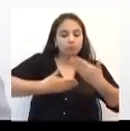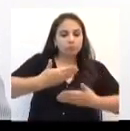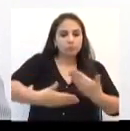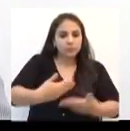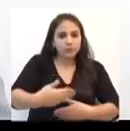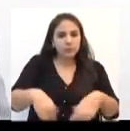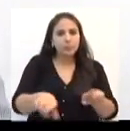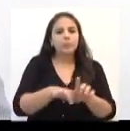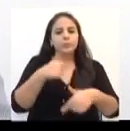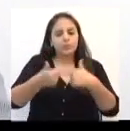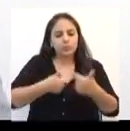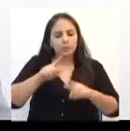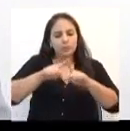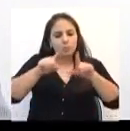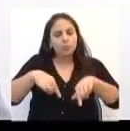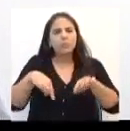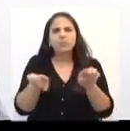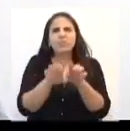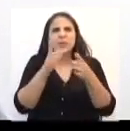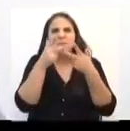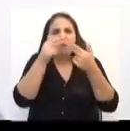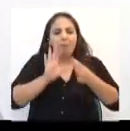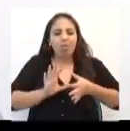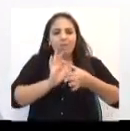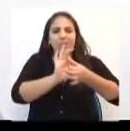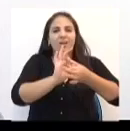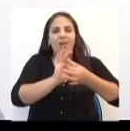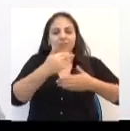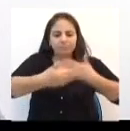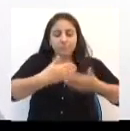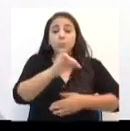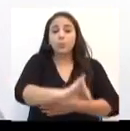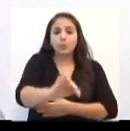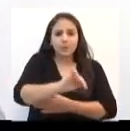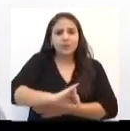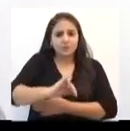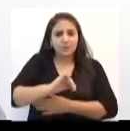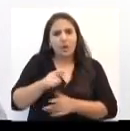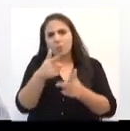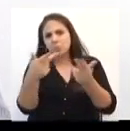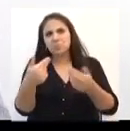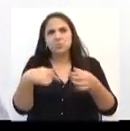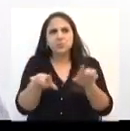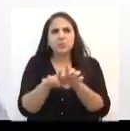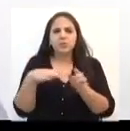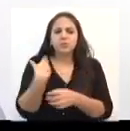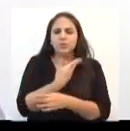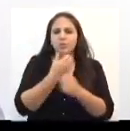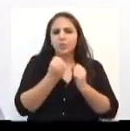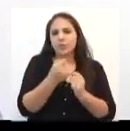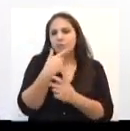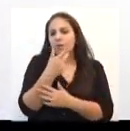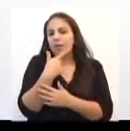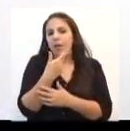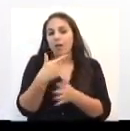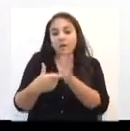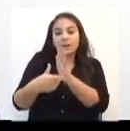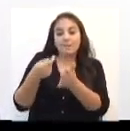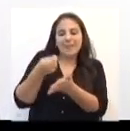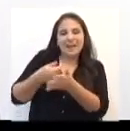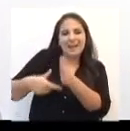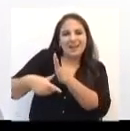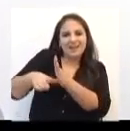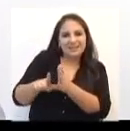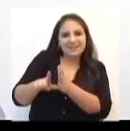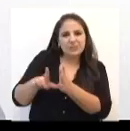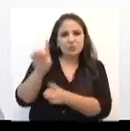agregaram avanços importantes. Um deles, pelo menos, a gente pode, é a antecipação da data base em